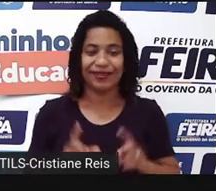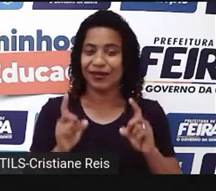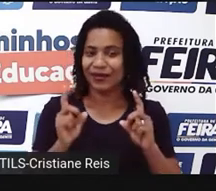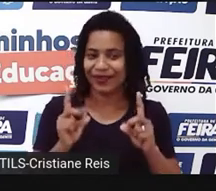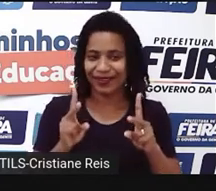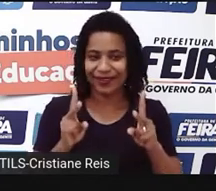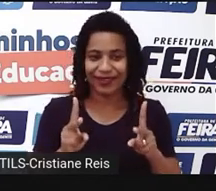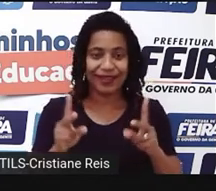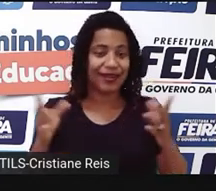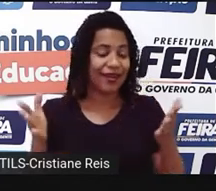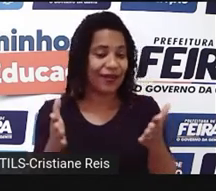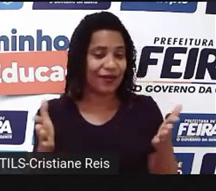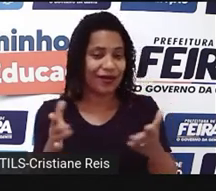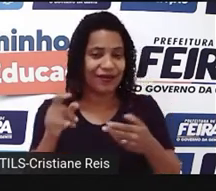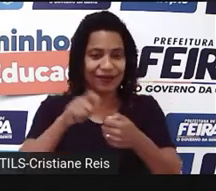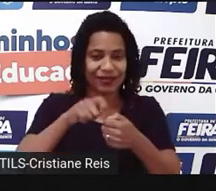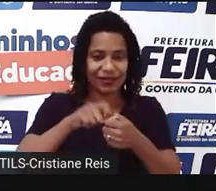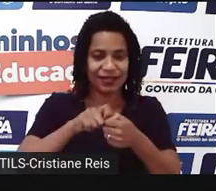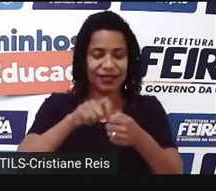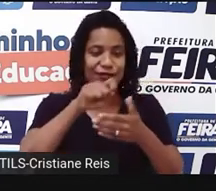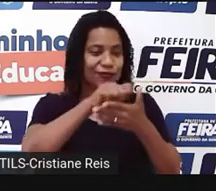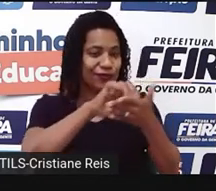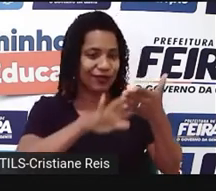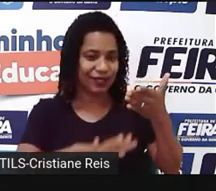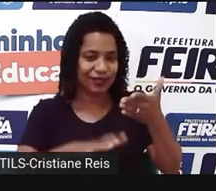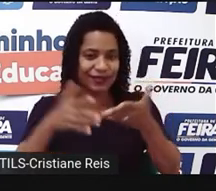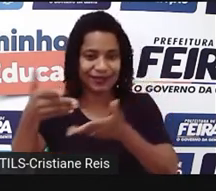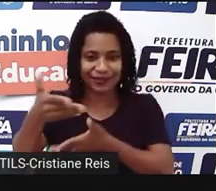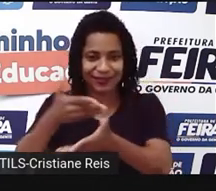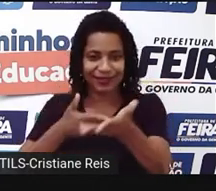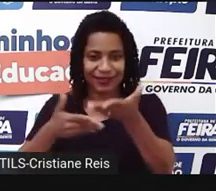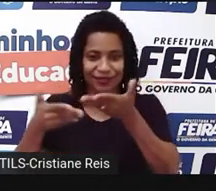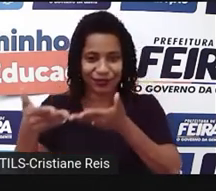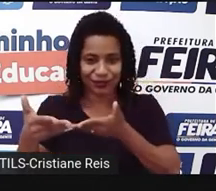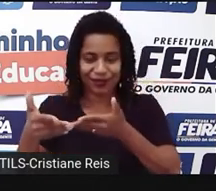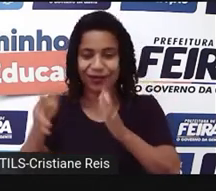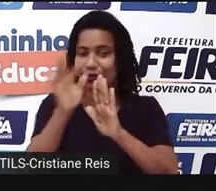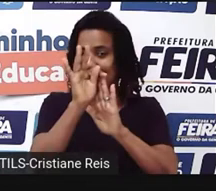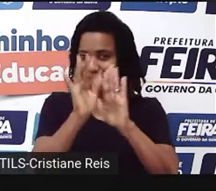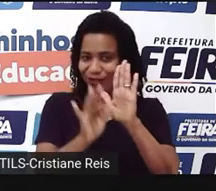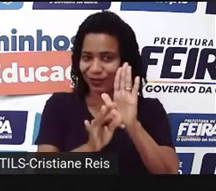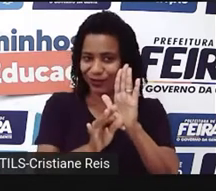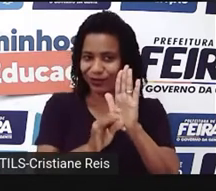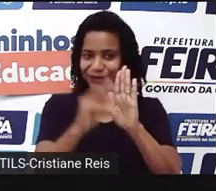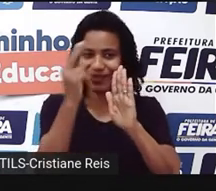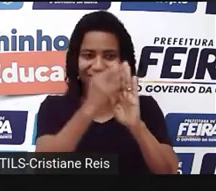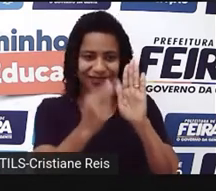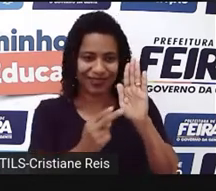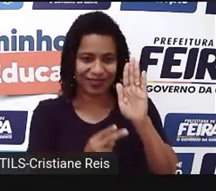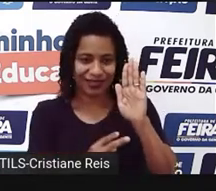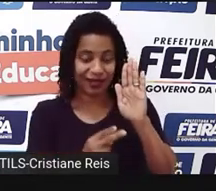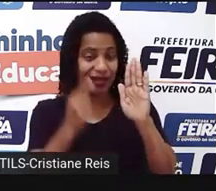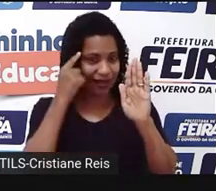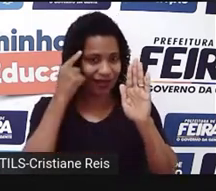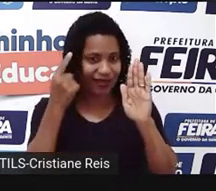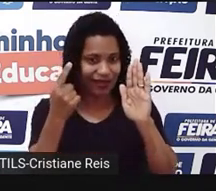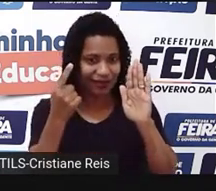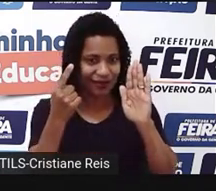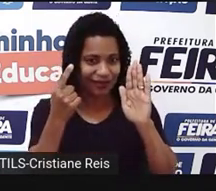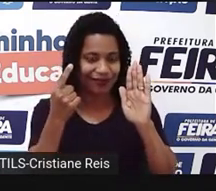Então, nós vamos agora realizar essa atividade interativa com base no texto que nós lemos, né? Que é a Receipt.